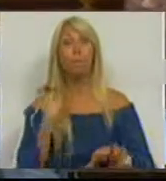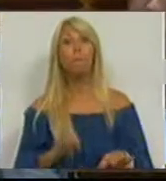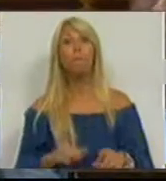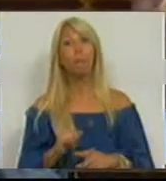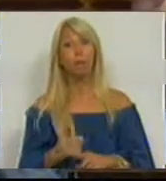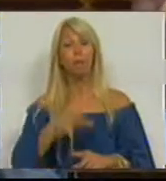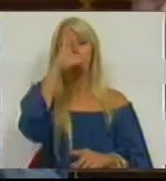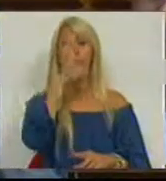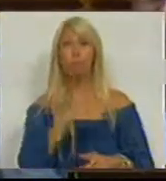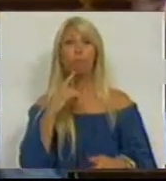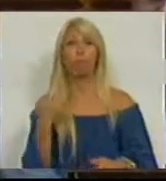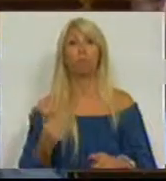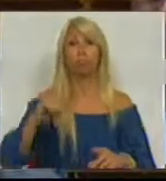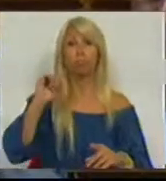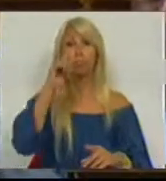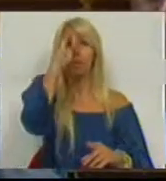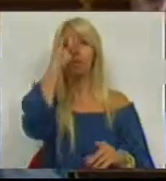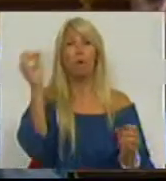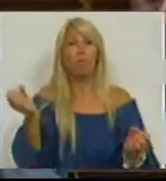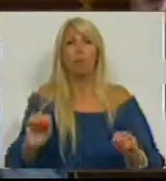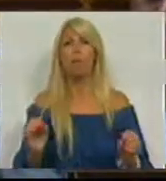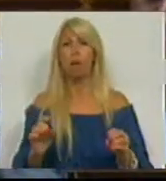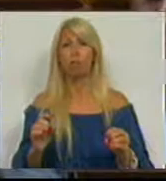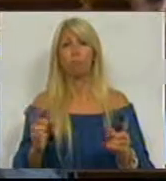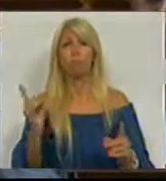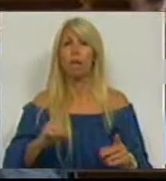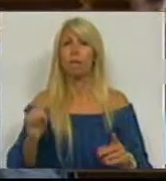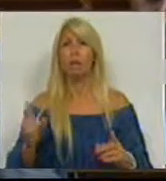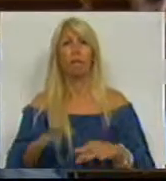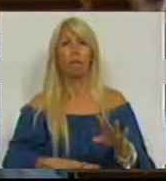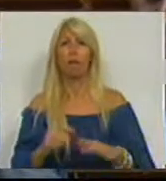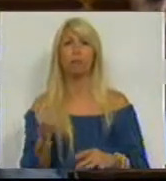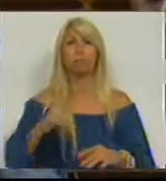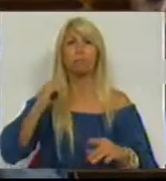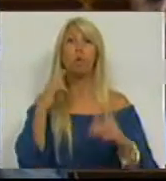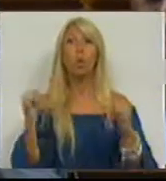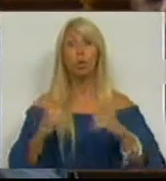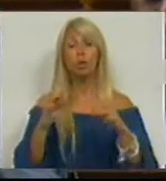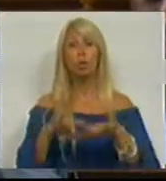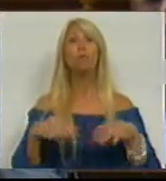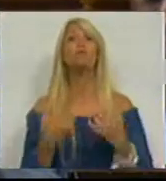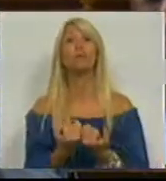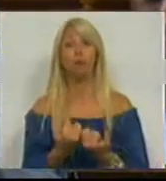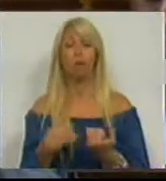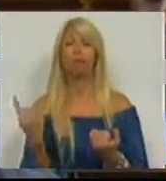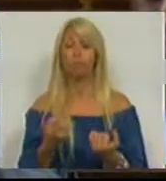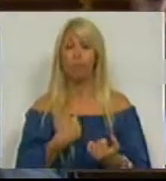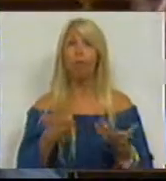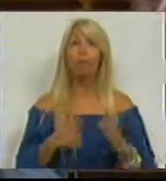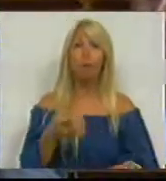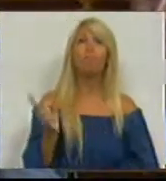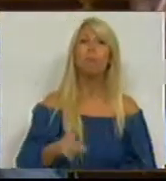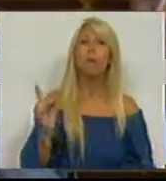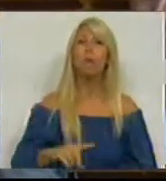o Governo desrespeita sistematicamente a concertação social, várias vezes temos aqui apresentado o